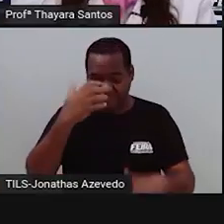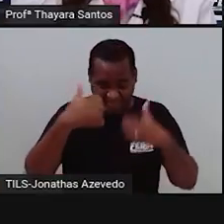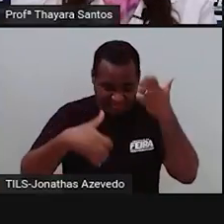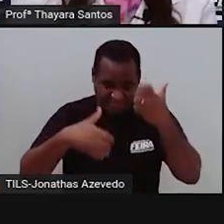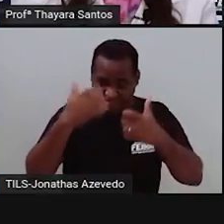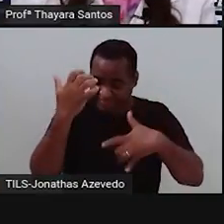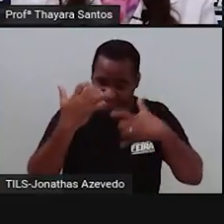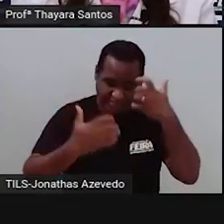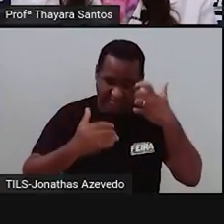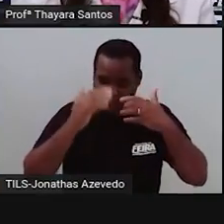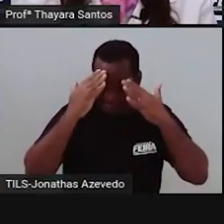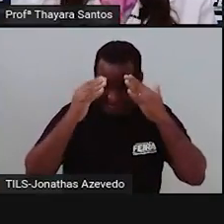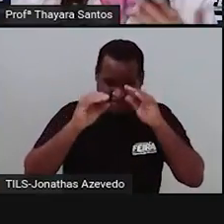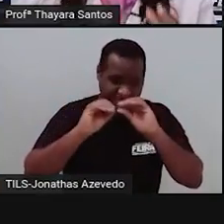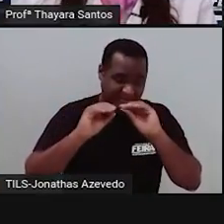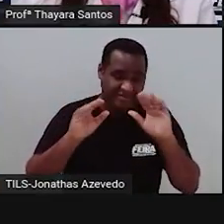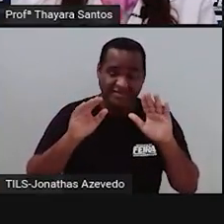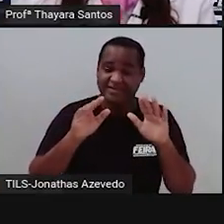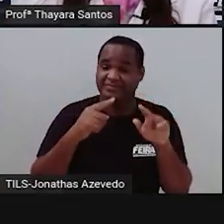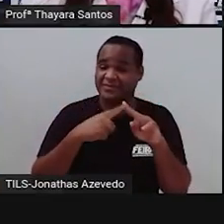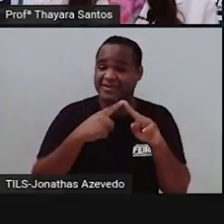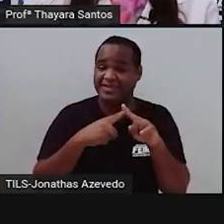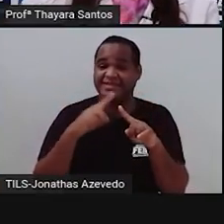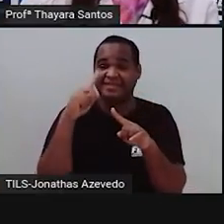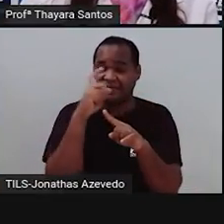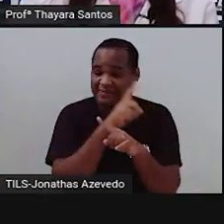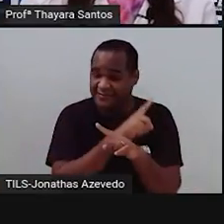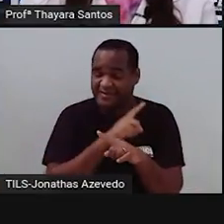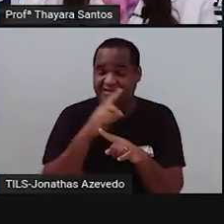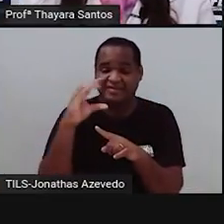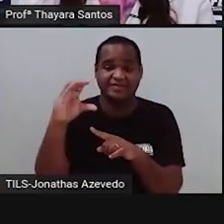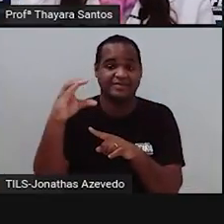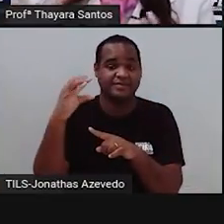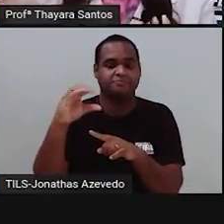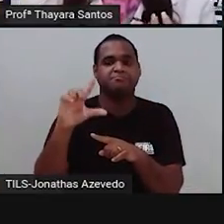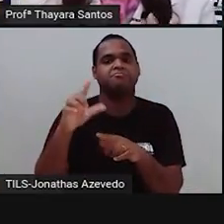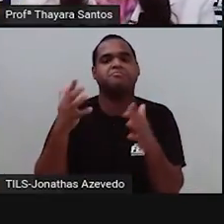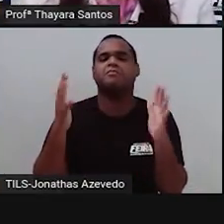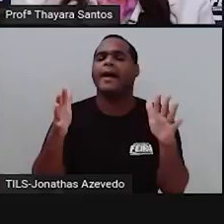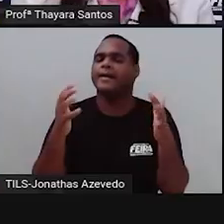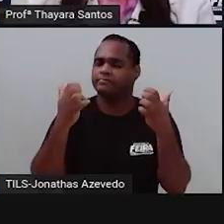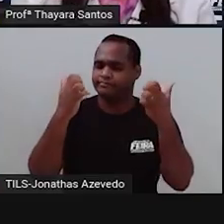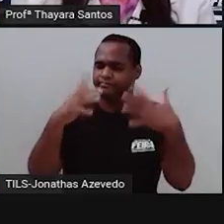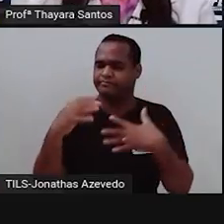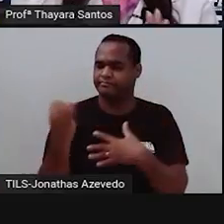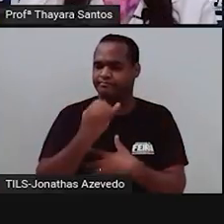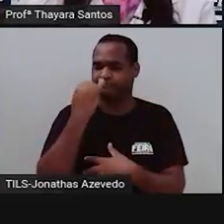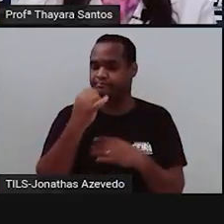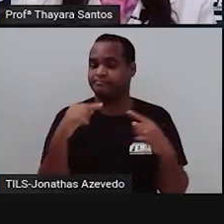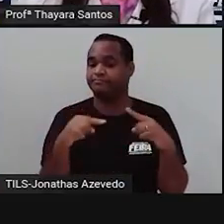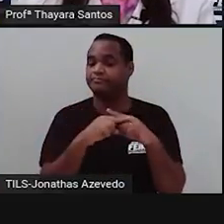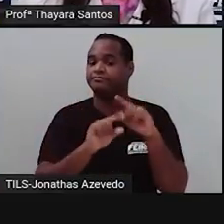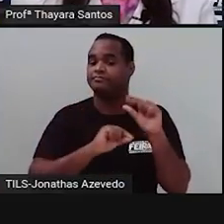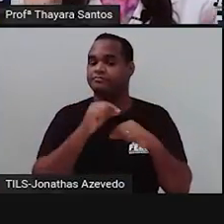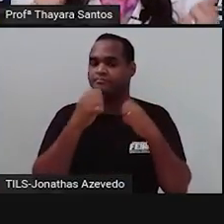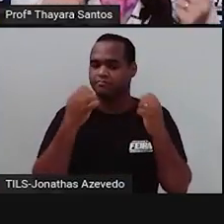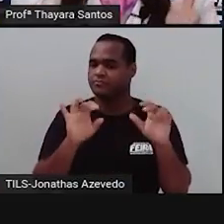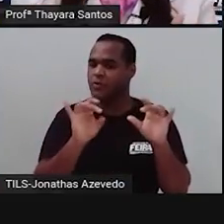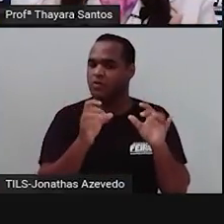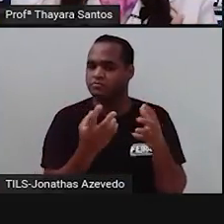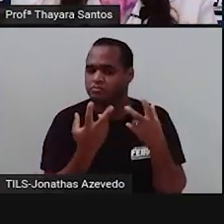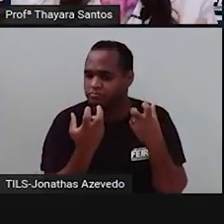Mas espero que vocês tenham conseguido compreender como é que ele acontece, né? Como é que se dá esses cruzamentos. Isso é uma observação.